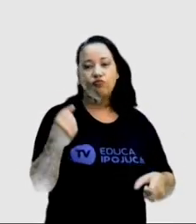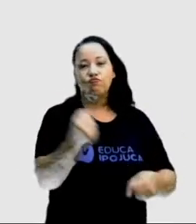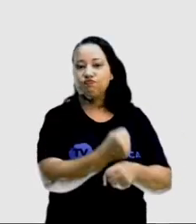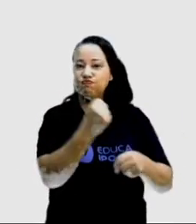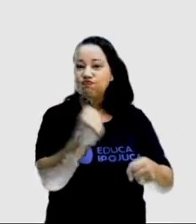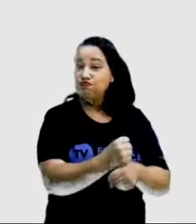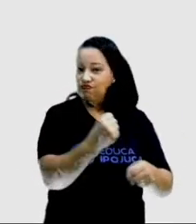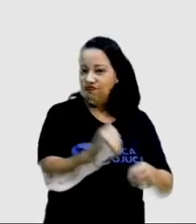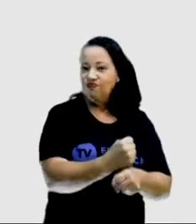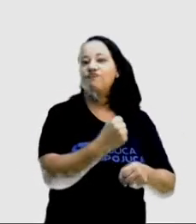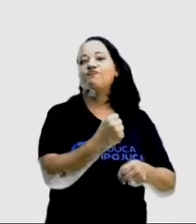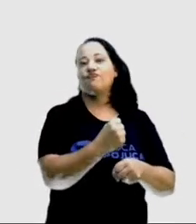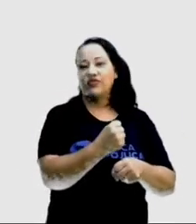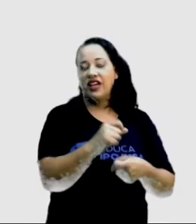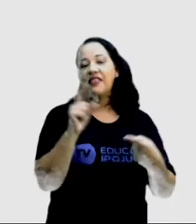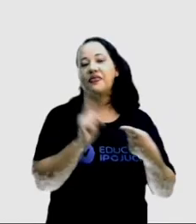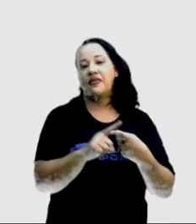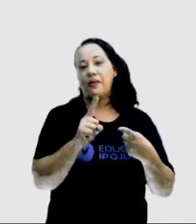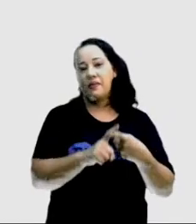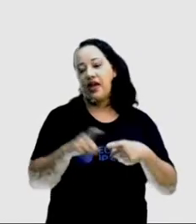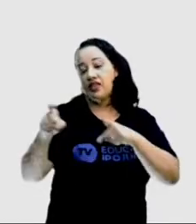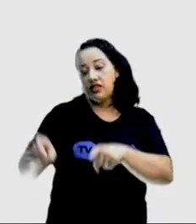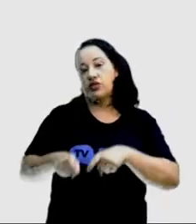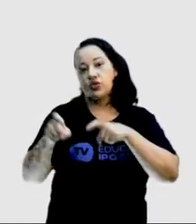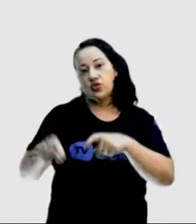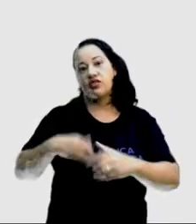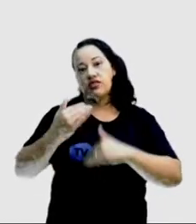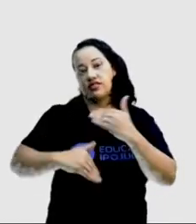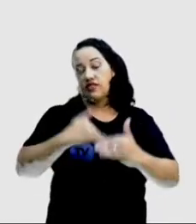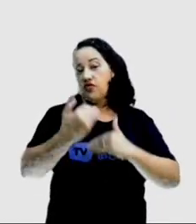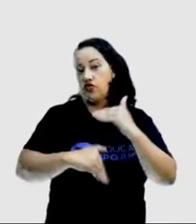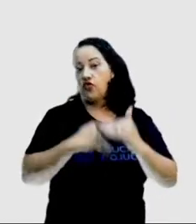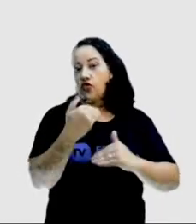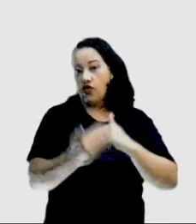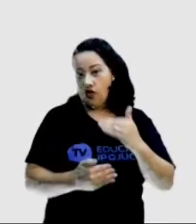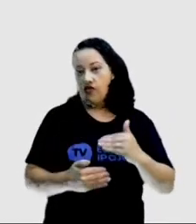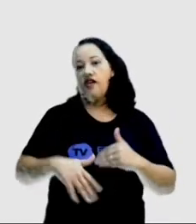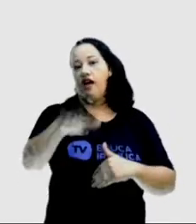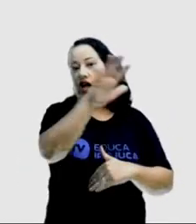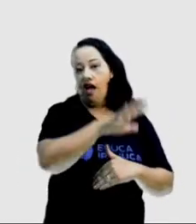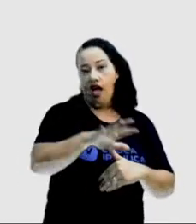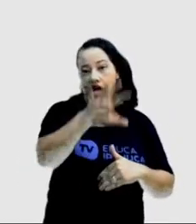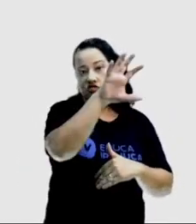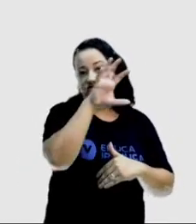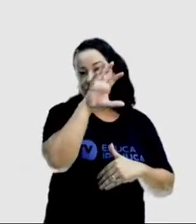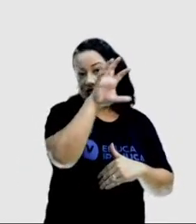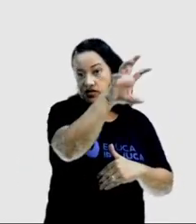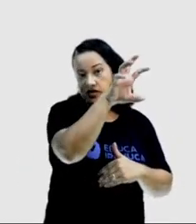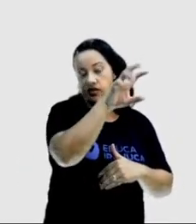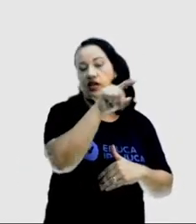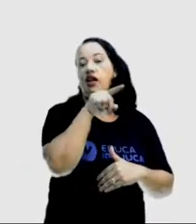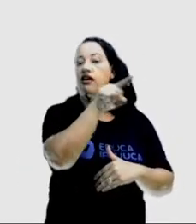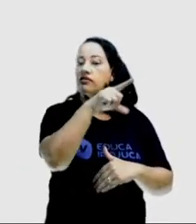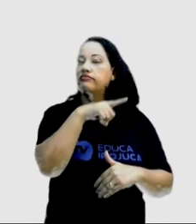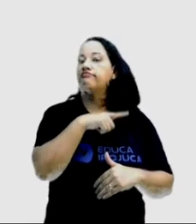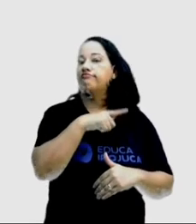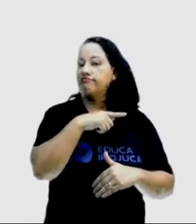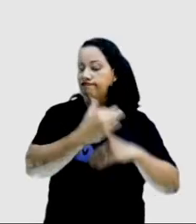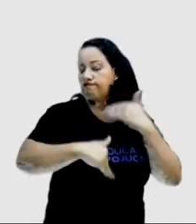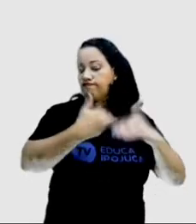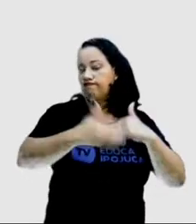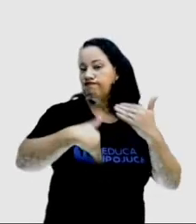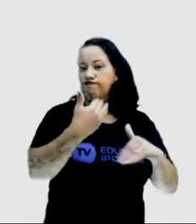a questão da agricultura, da agropecuária nessa região, na região Centro-Oeste. E,